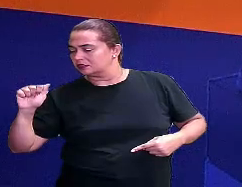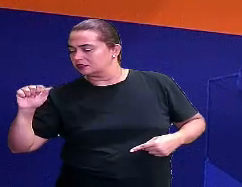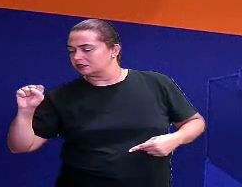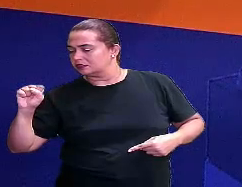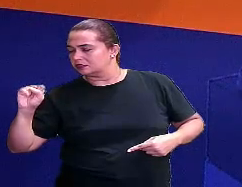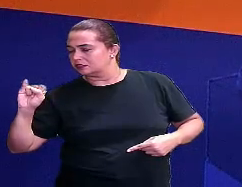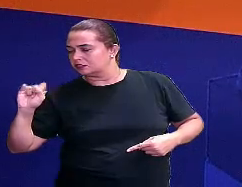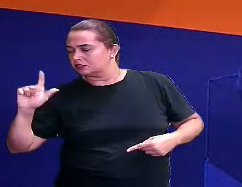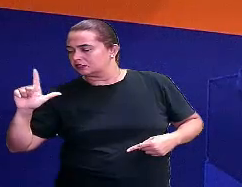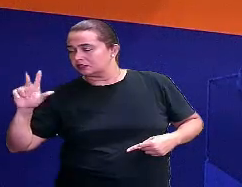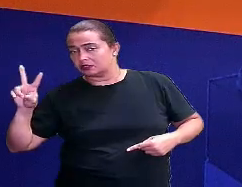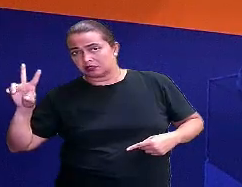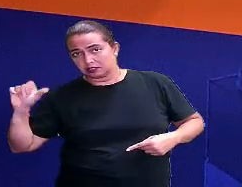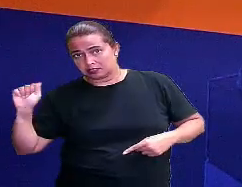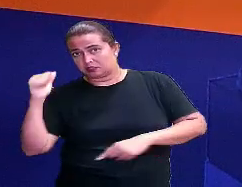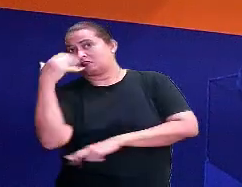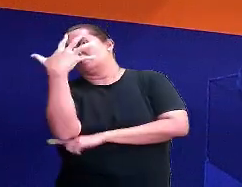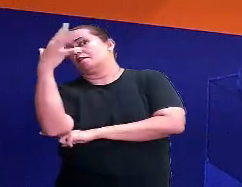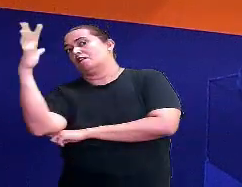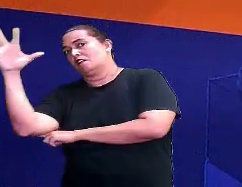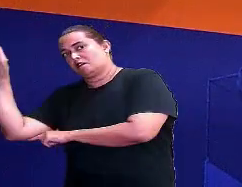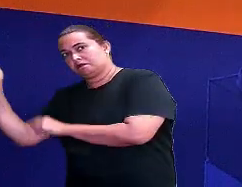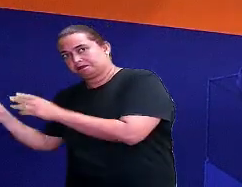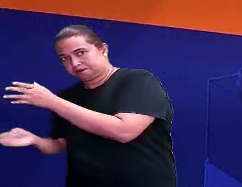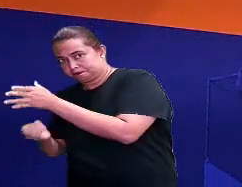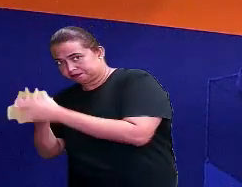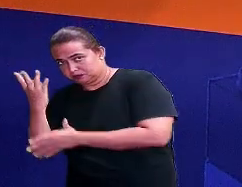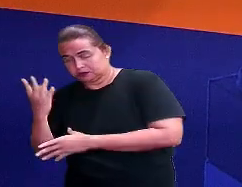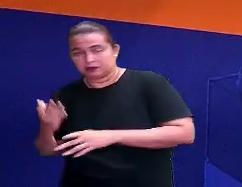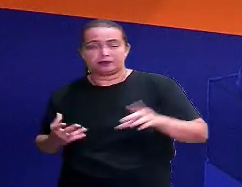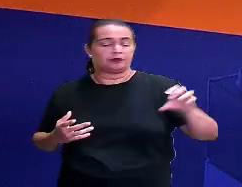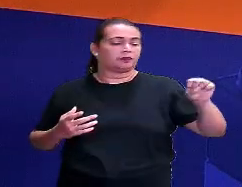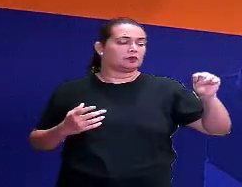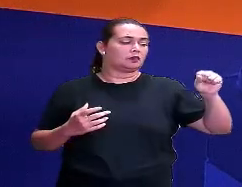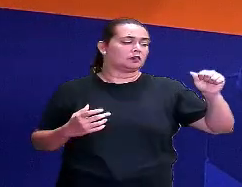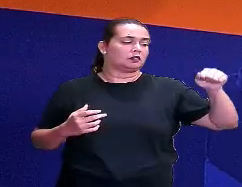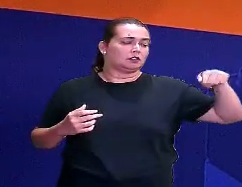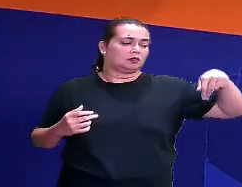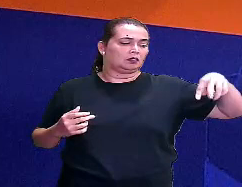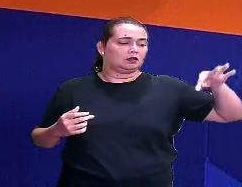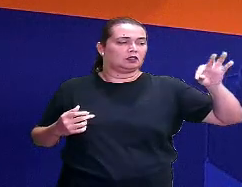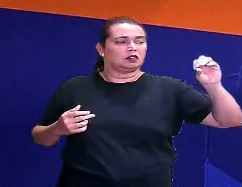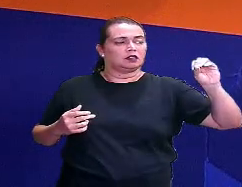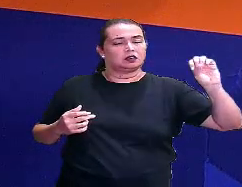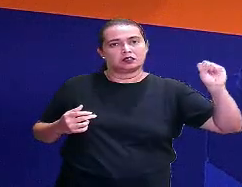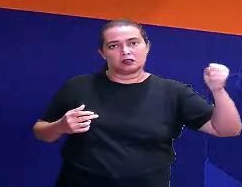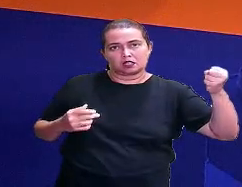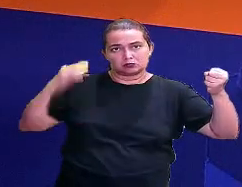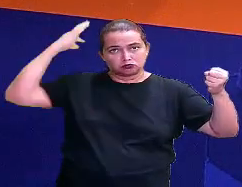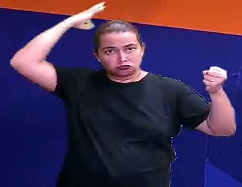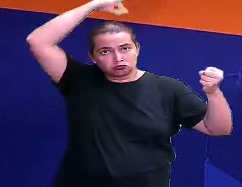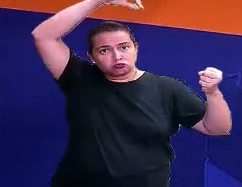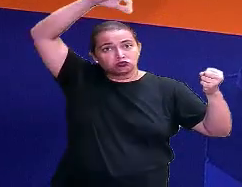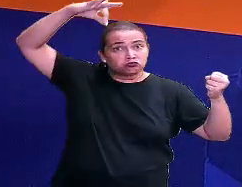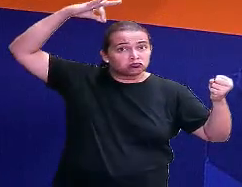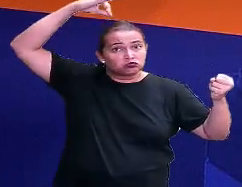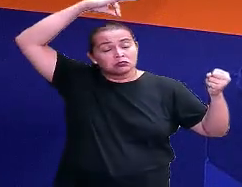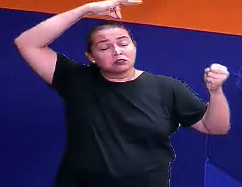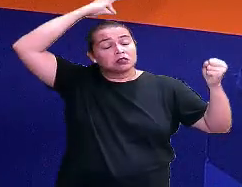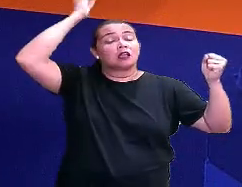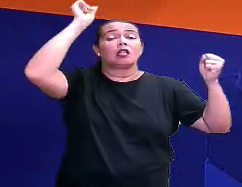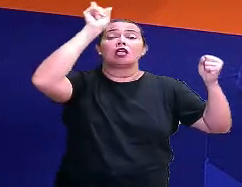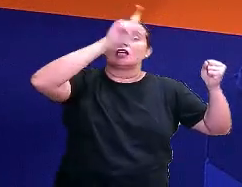da selva, da floresta. E Dois Santos é aquele que é consagrado a Deus,